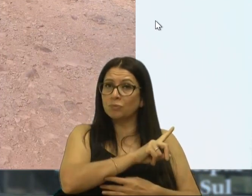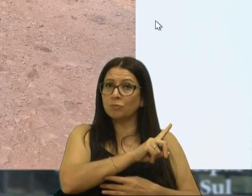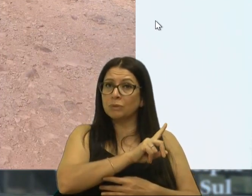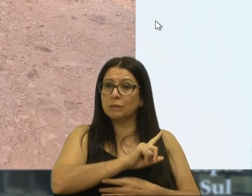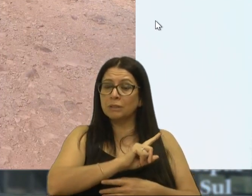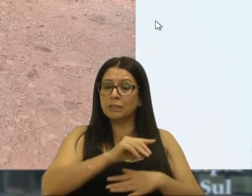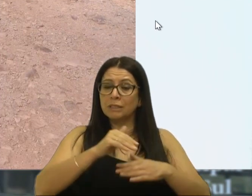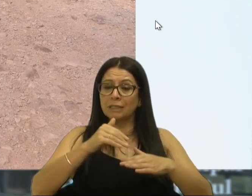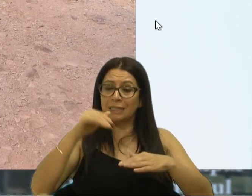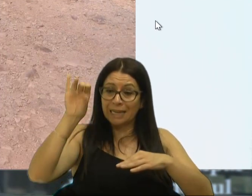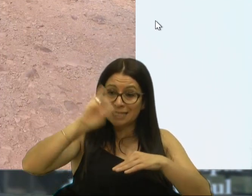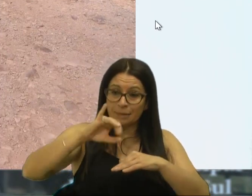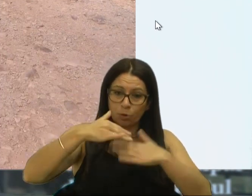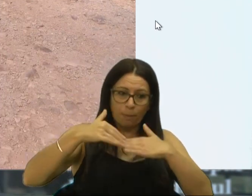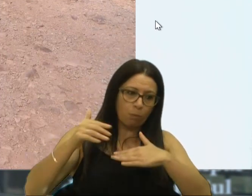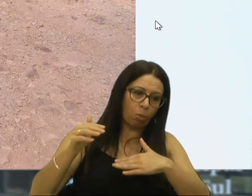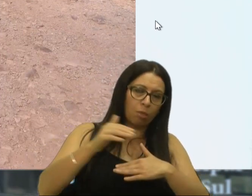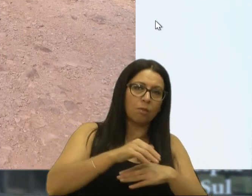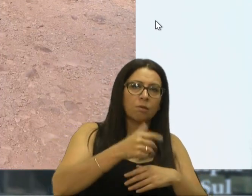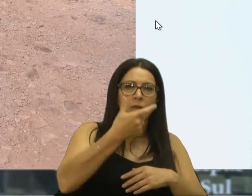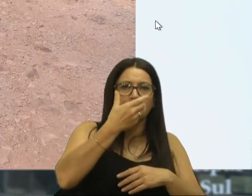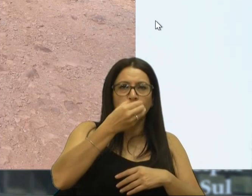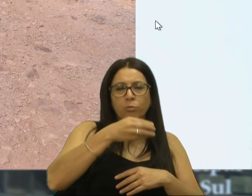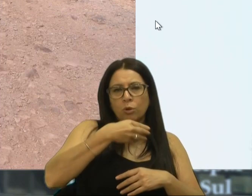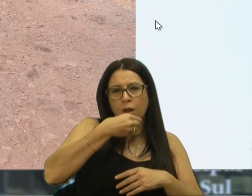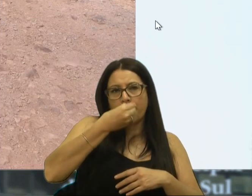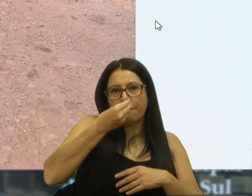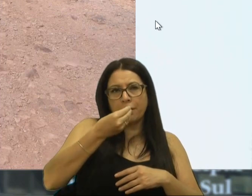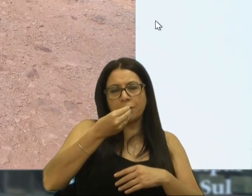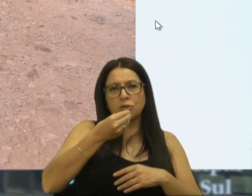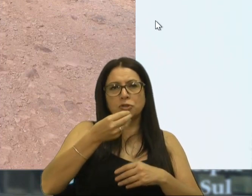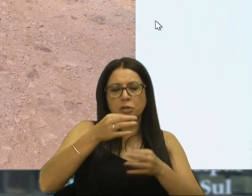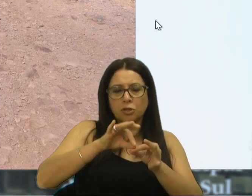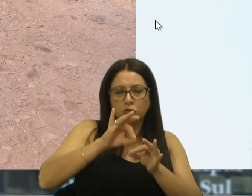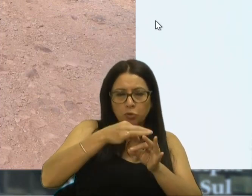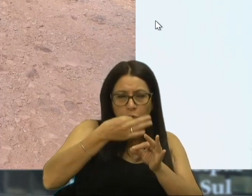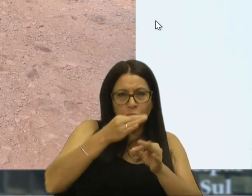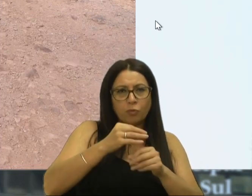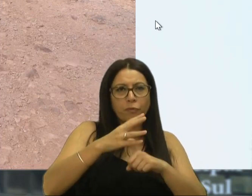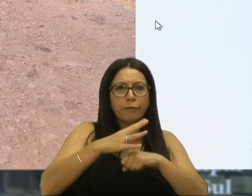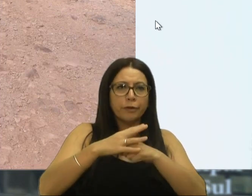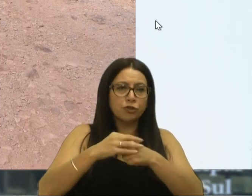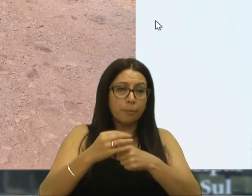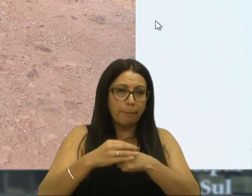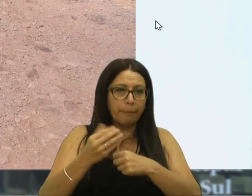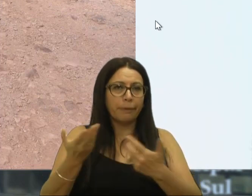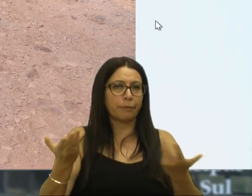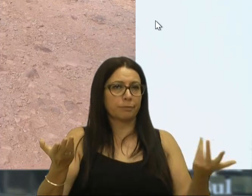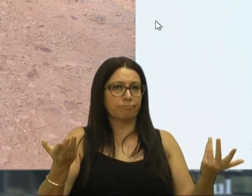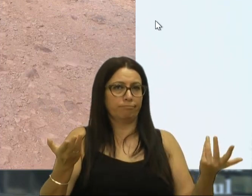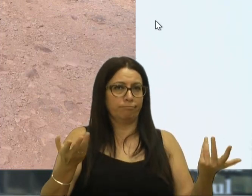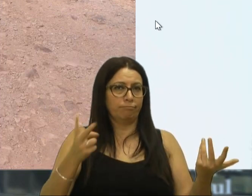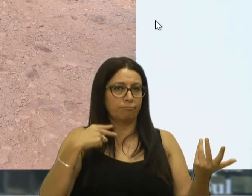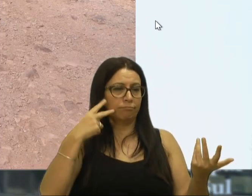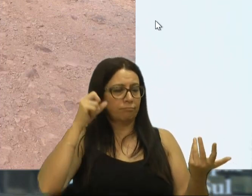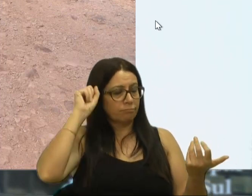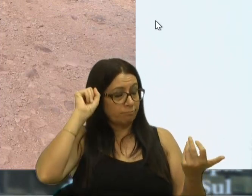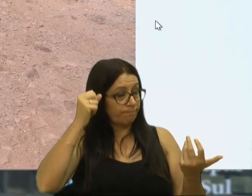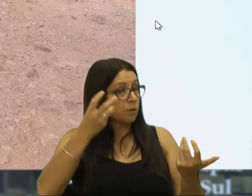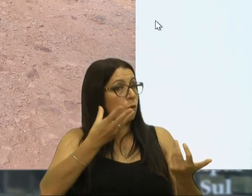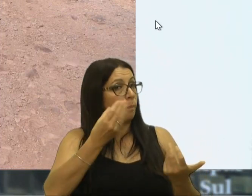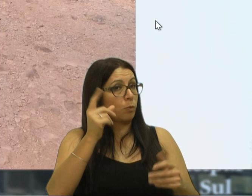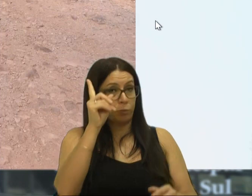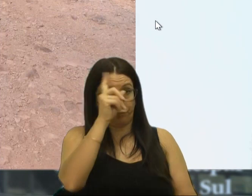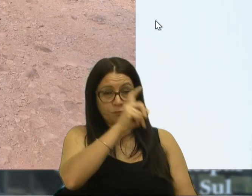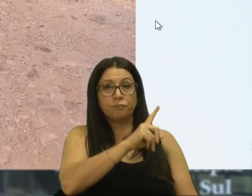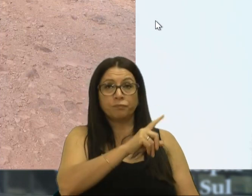transporte da carga que tem em cima, seja de ameja, seja de uva, de pêssego, vereador surge. É muita